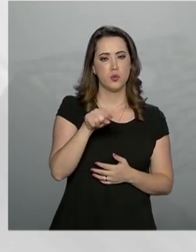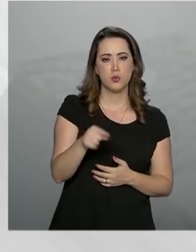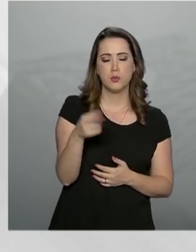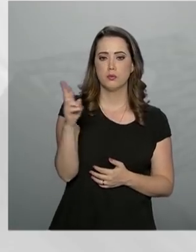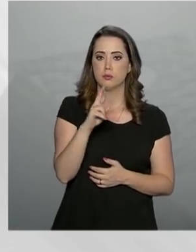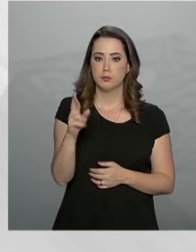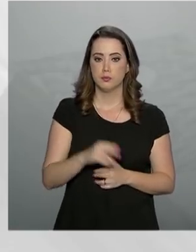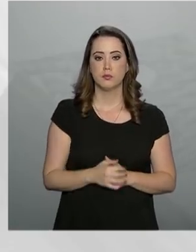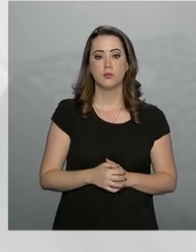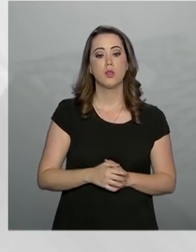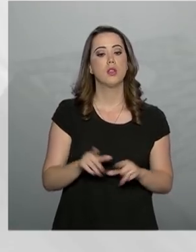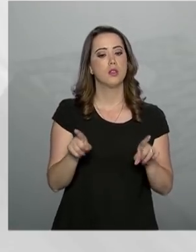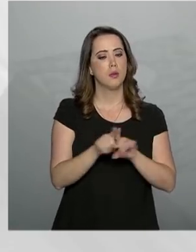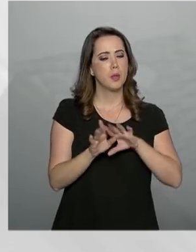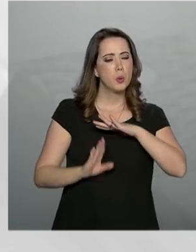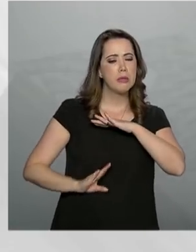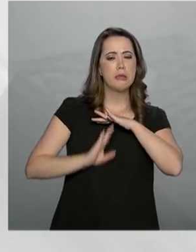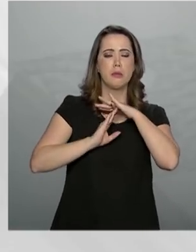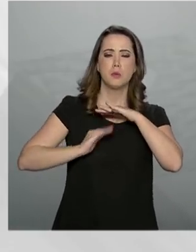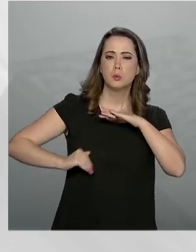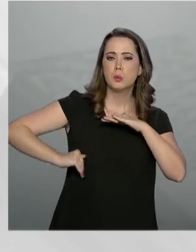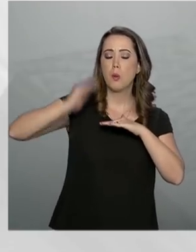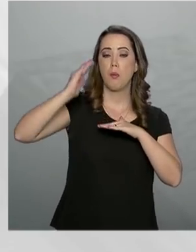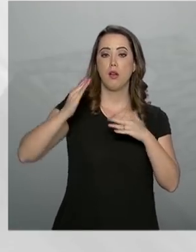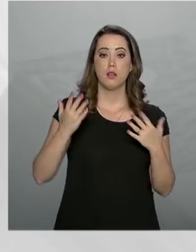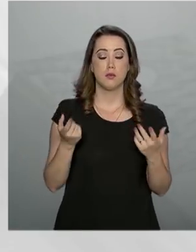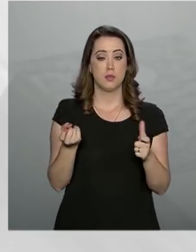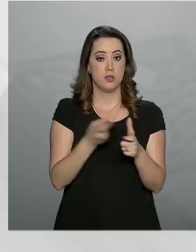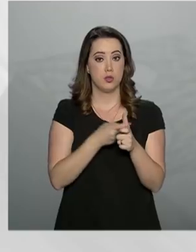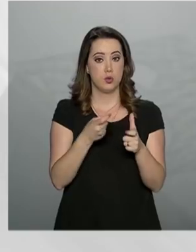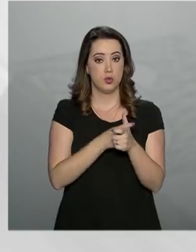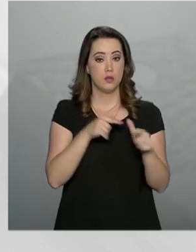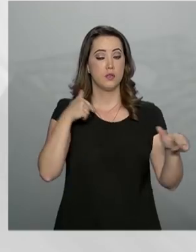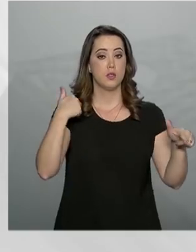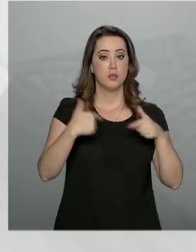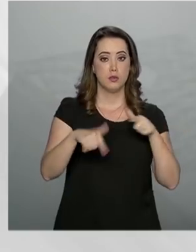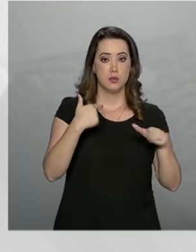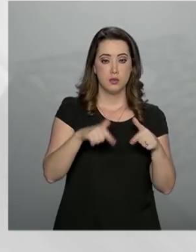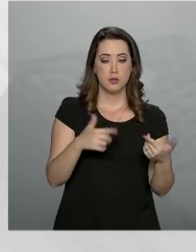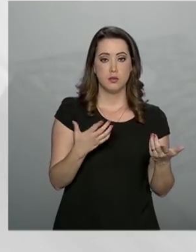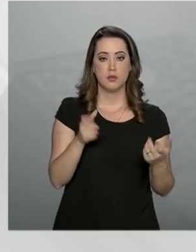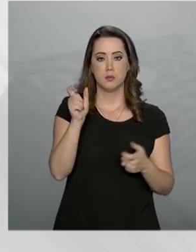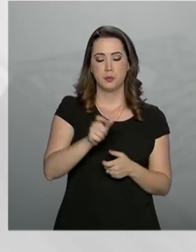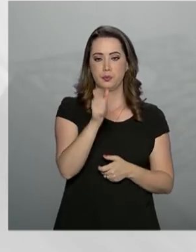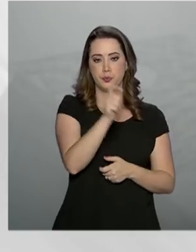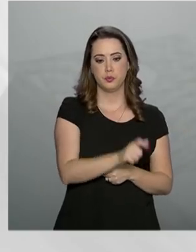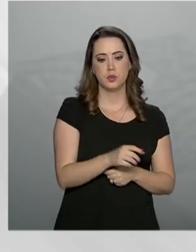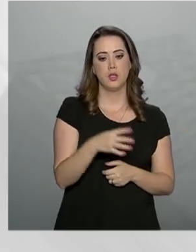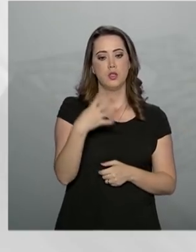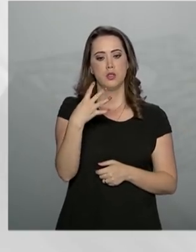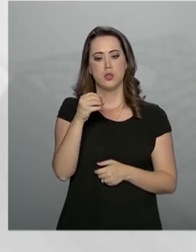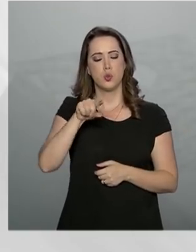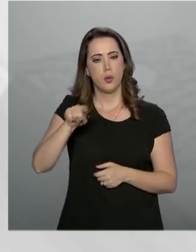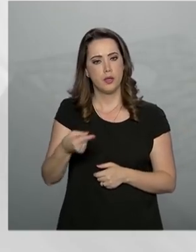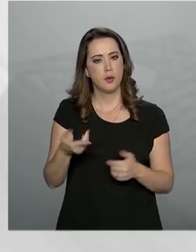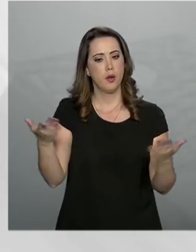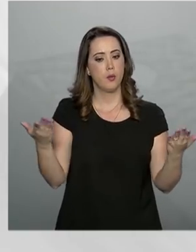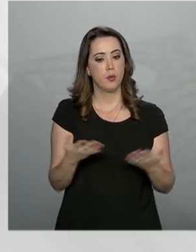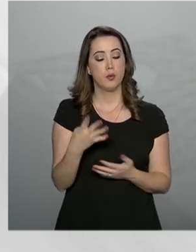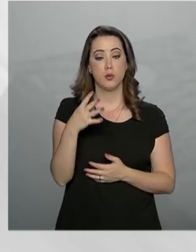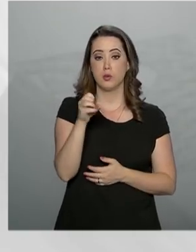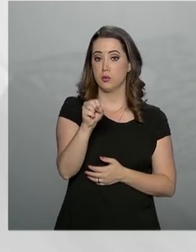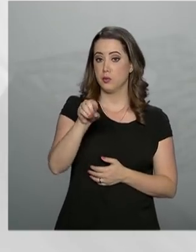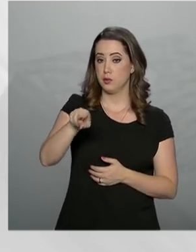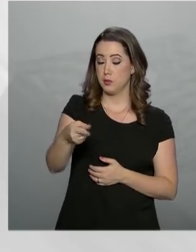reais. E o limite máximo para o saldo devedor das operações contratadas pelo cliente, de 40 mil para